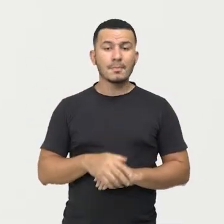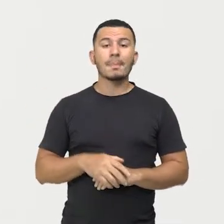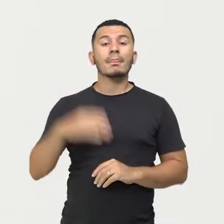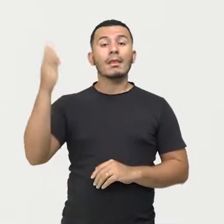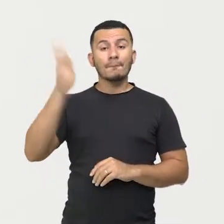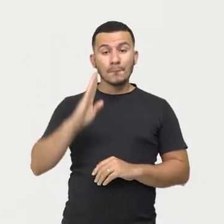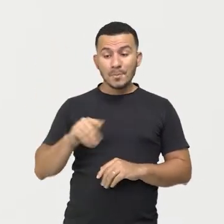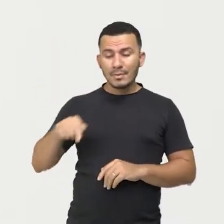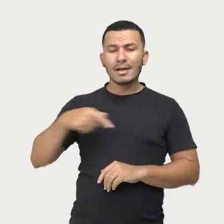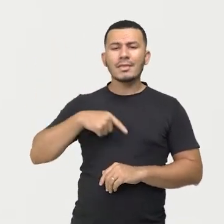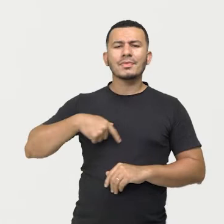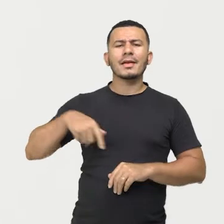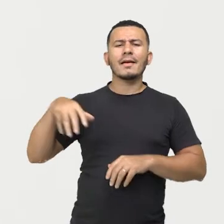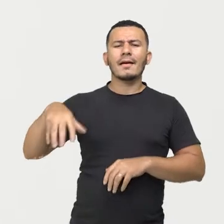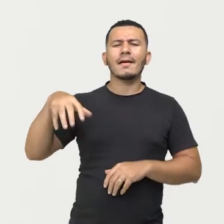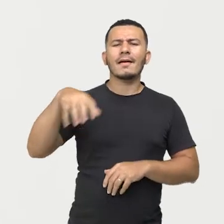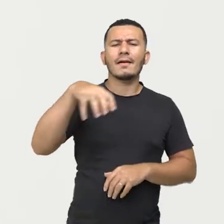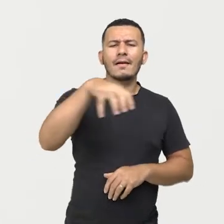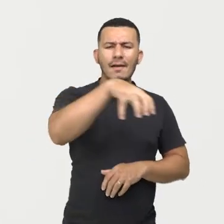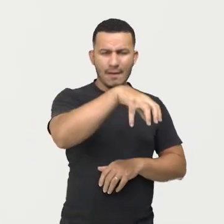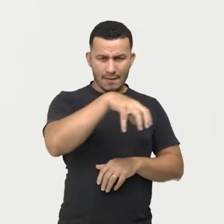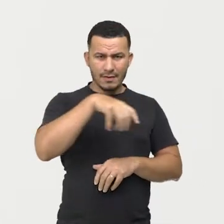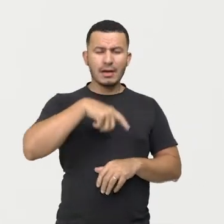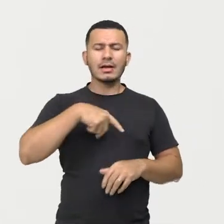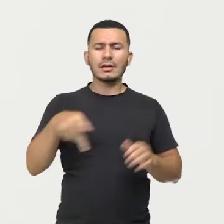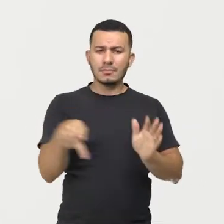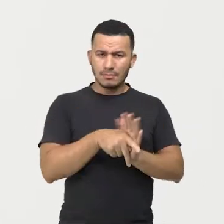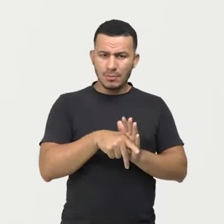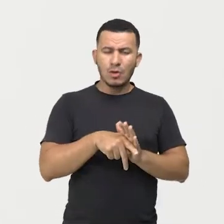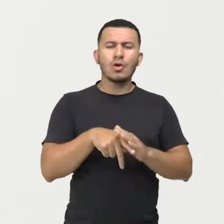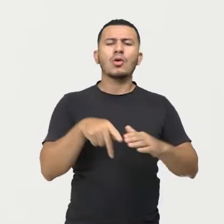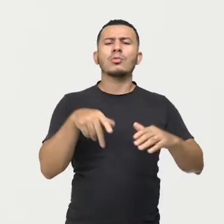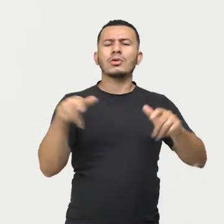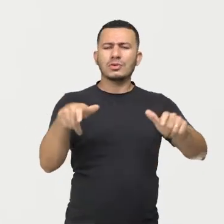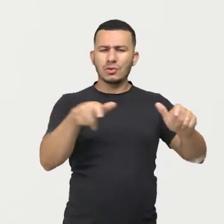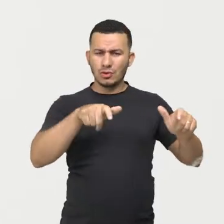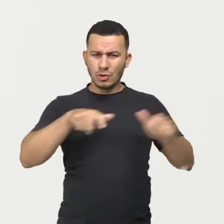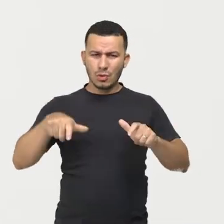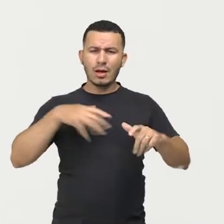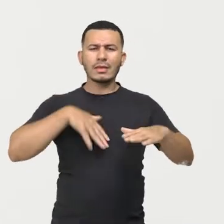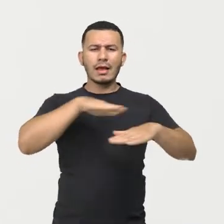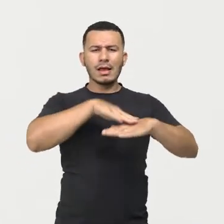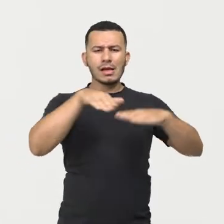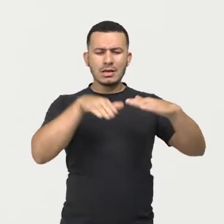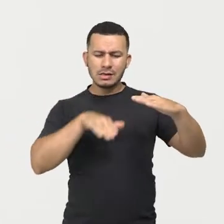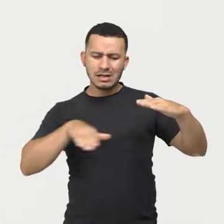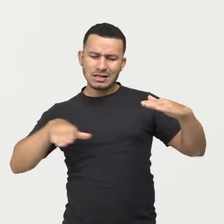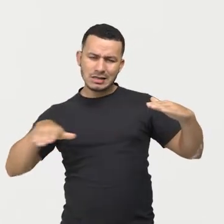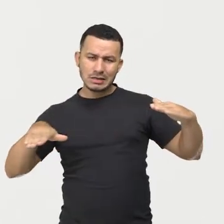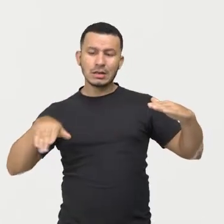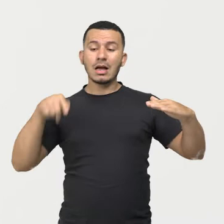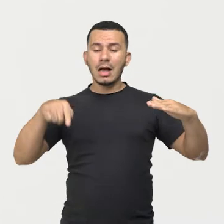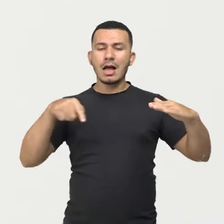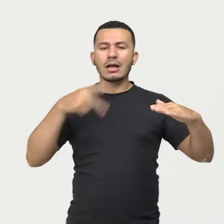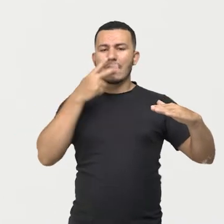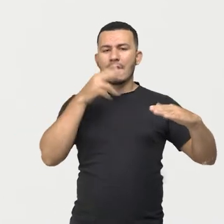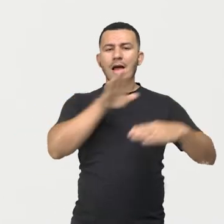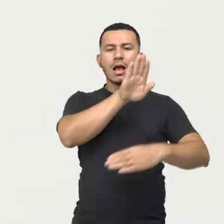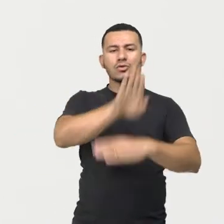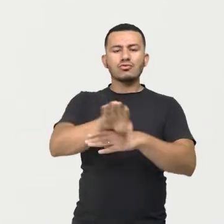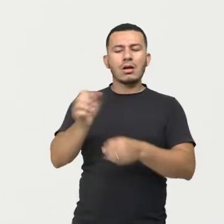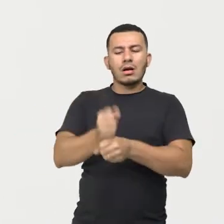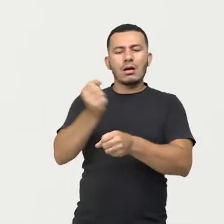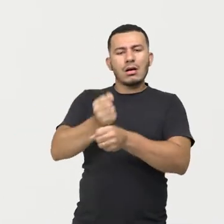Brasil apresenta diversas áreas planáuticas, e são justamente essas áreas que apresentam 10 níveis, é que elas vão favorecer a